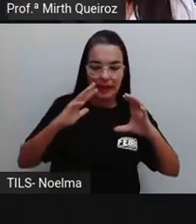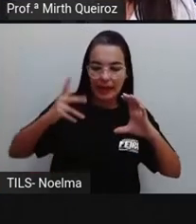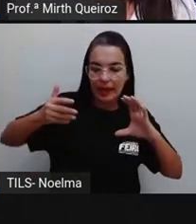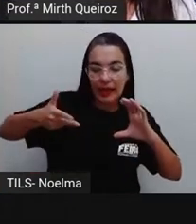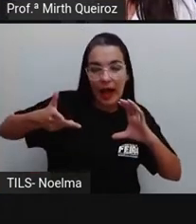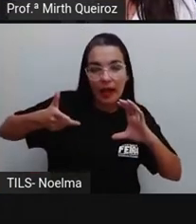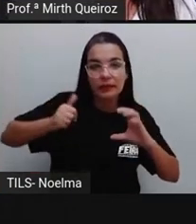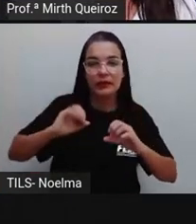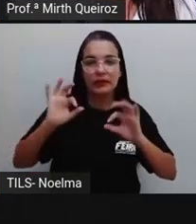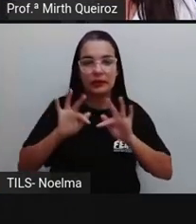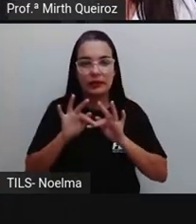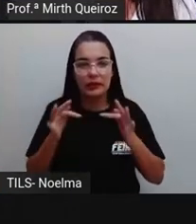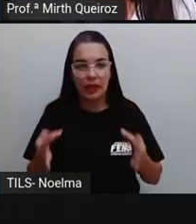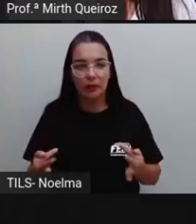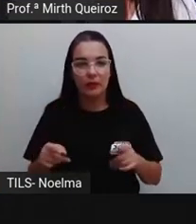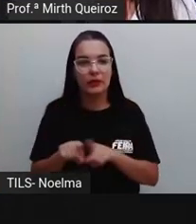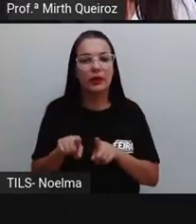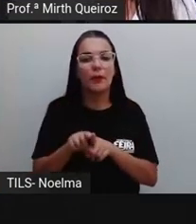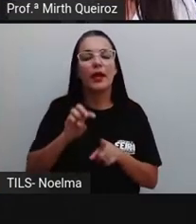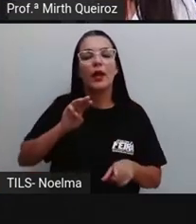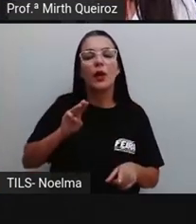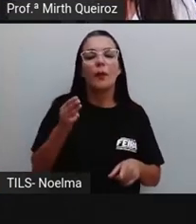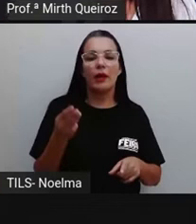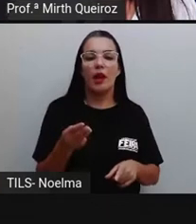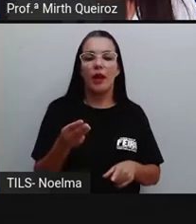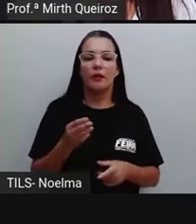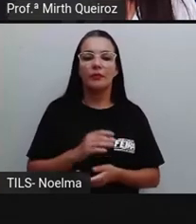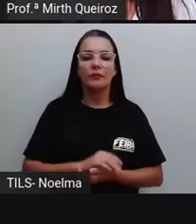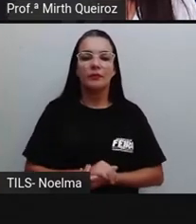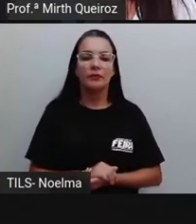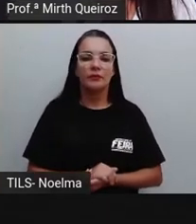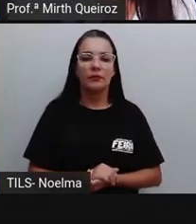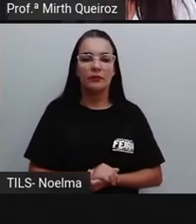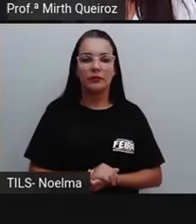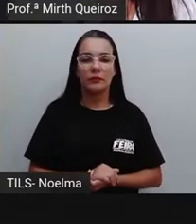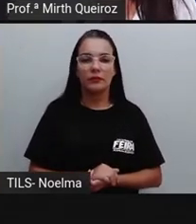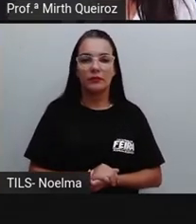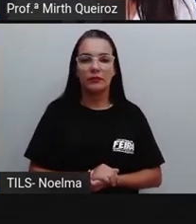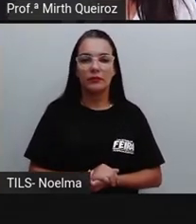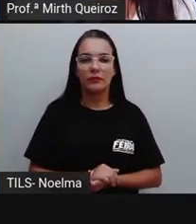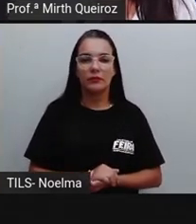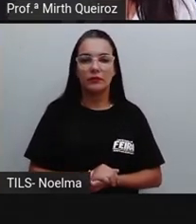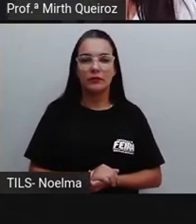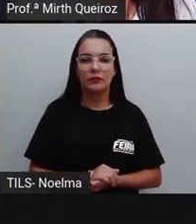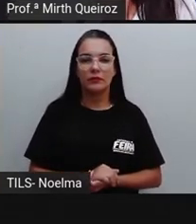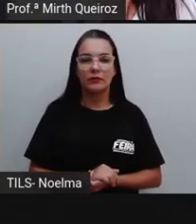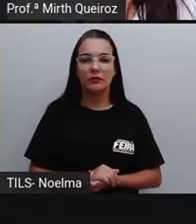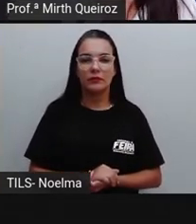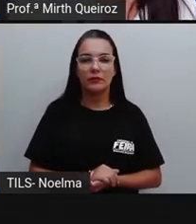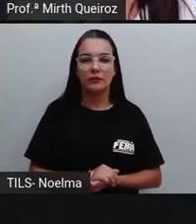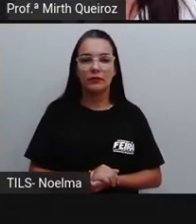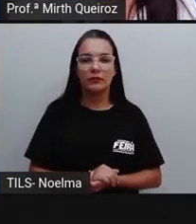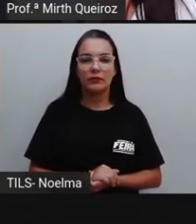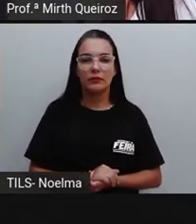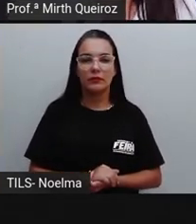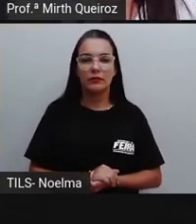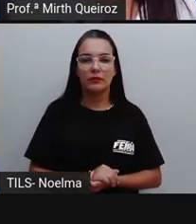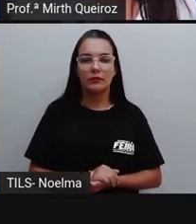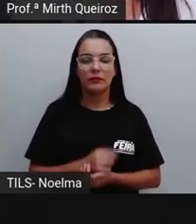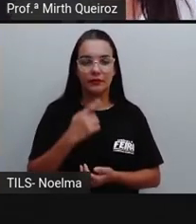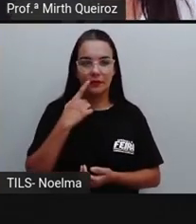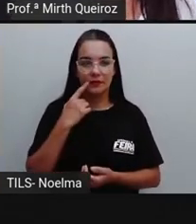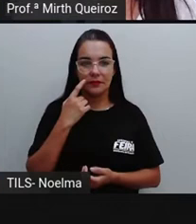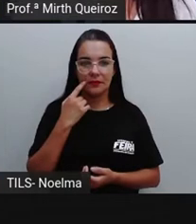simples e a classe de milhar, né? Uma vez que nós temos apenas 6 números aí. A cada